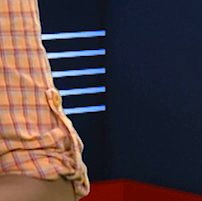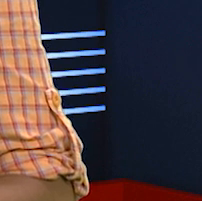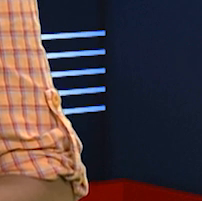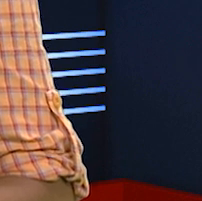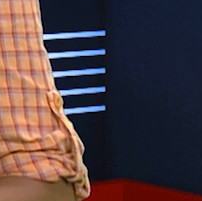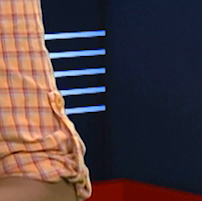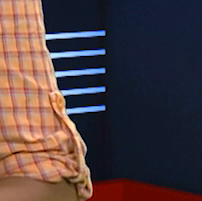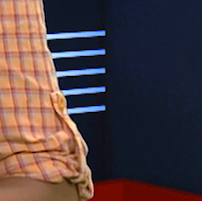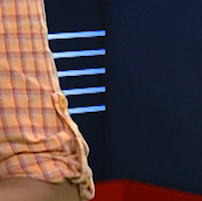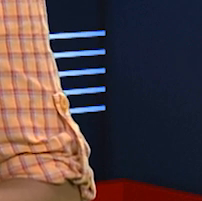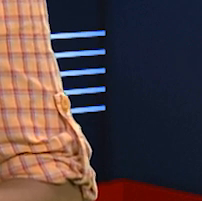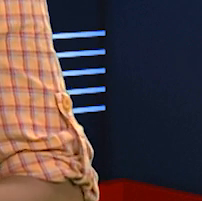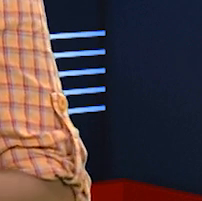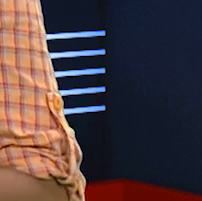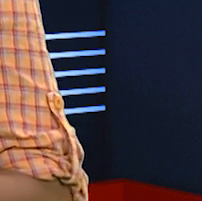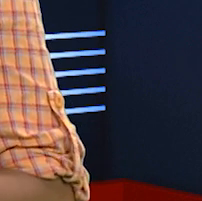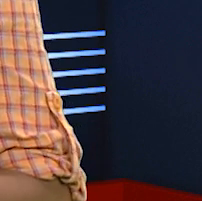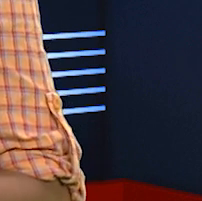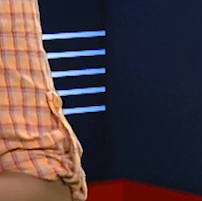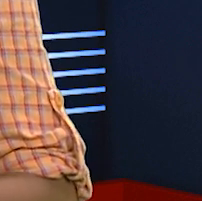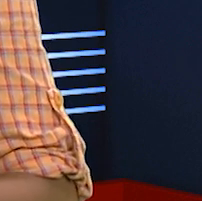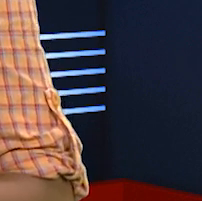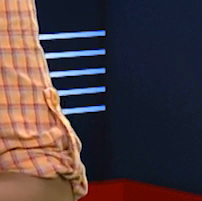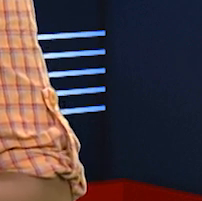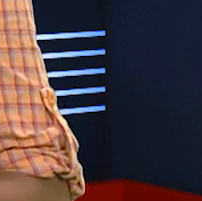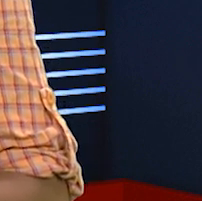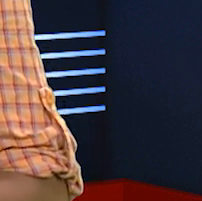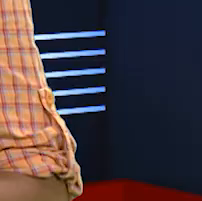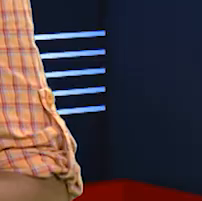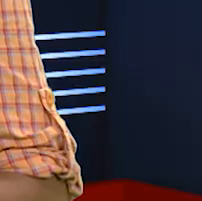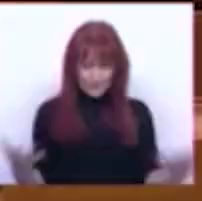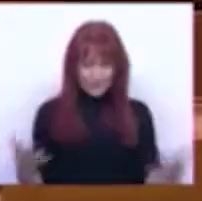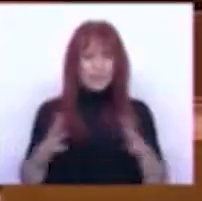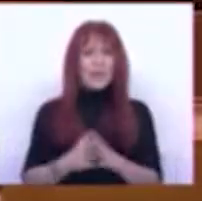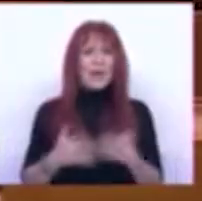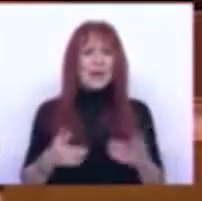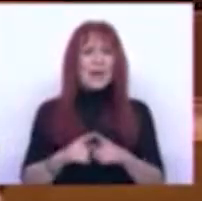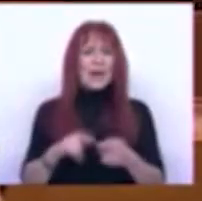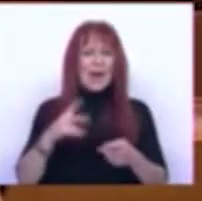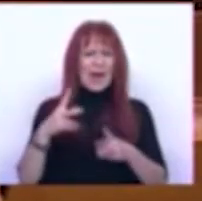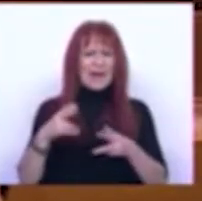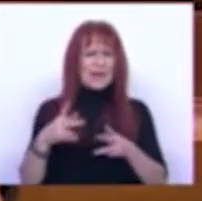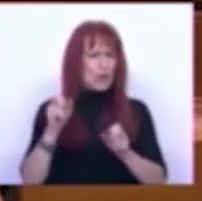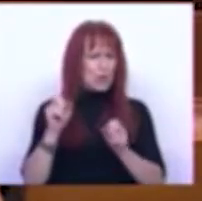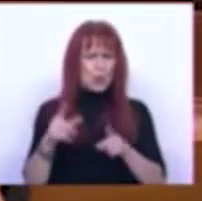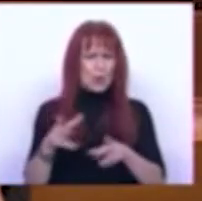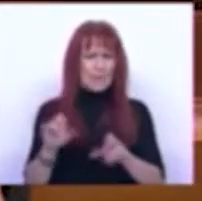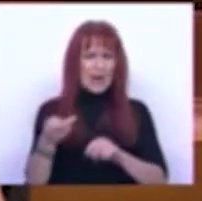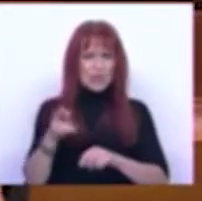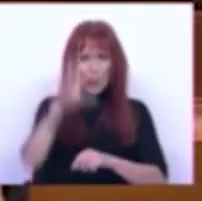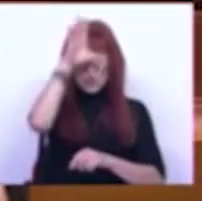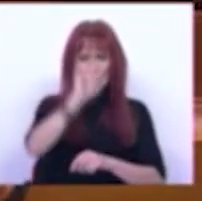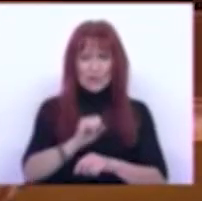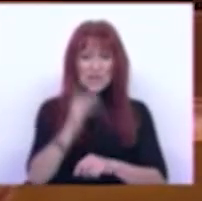avesso de um orçamento de esquerda e de regressar a um programa de direita A crítica mais dura ao anterior